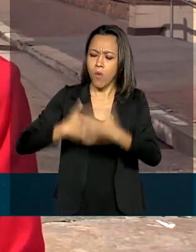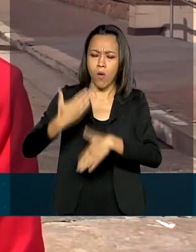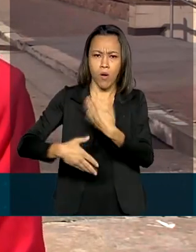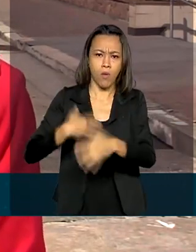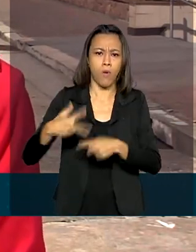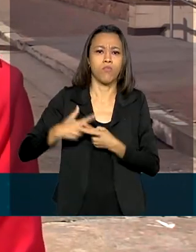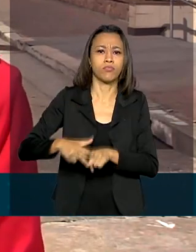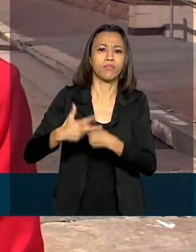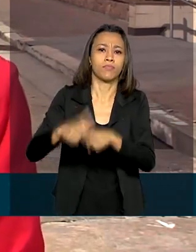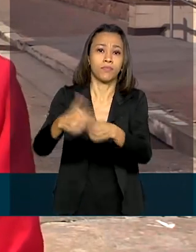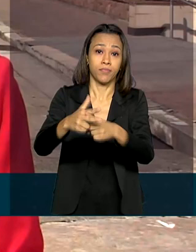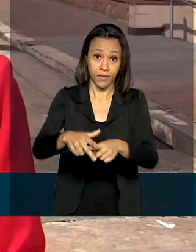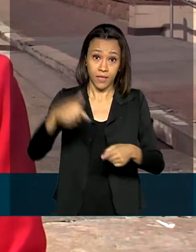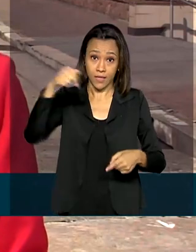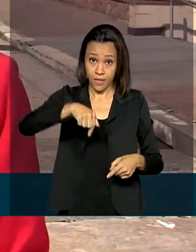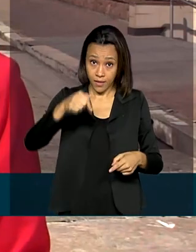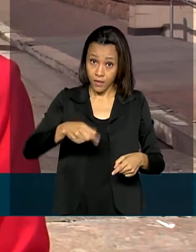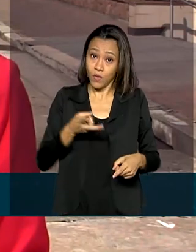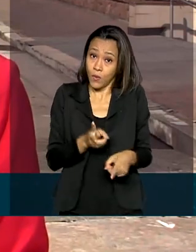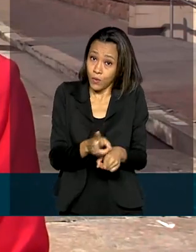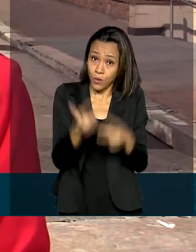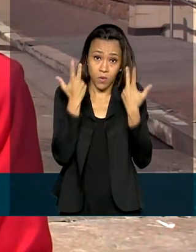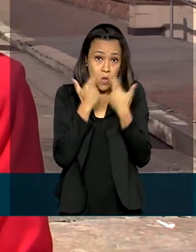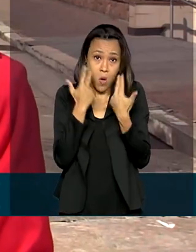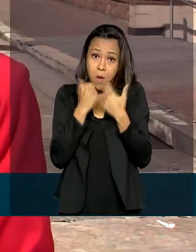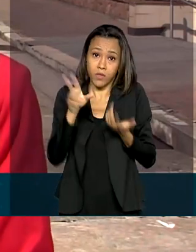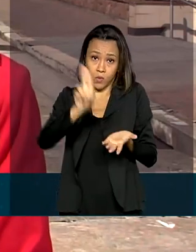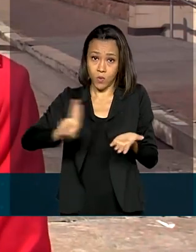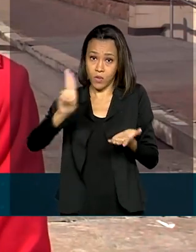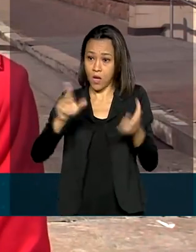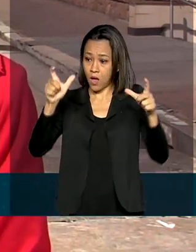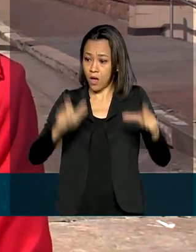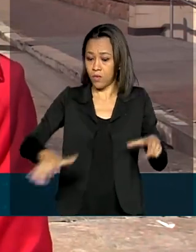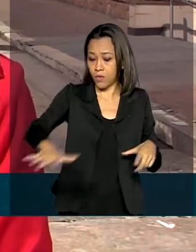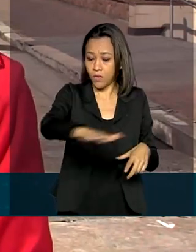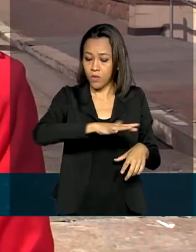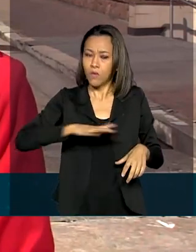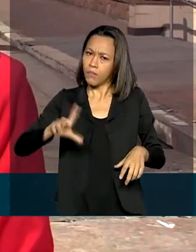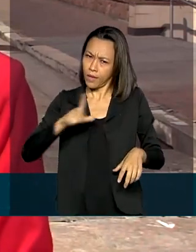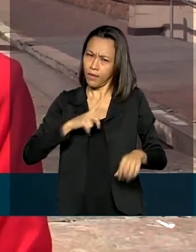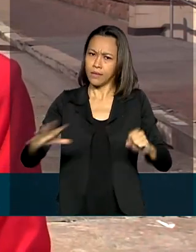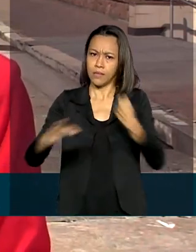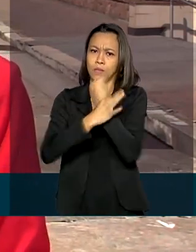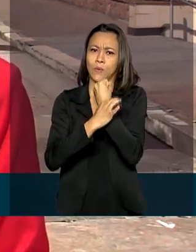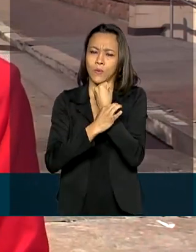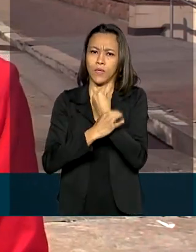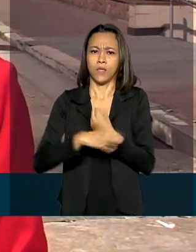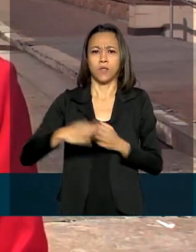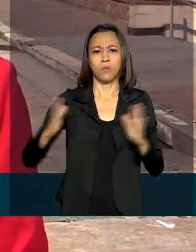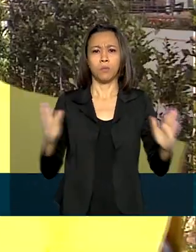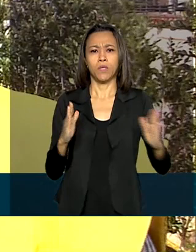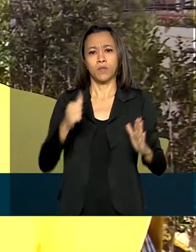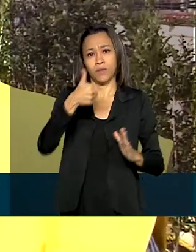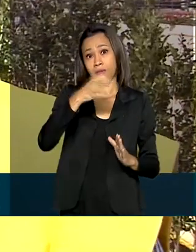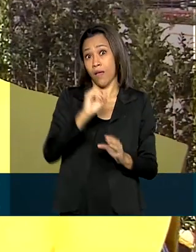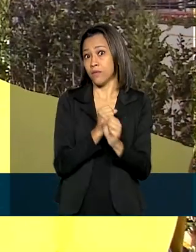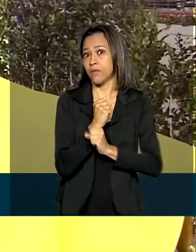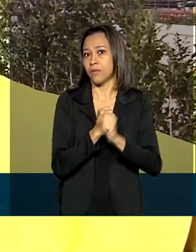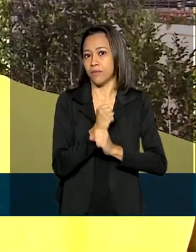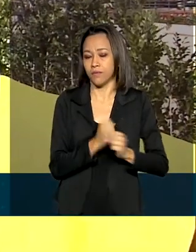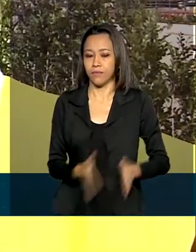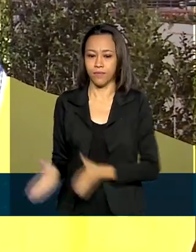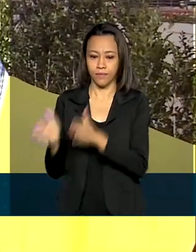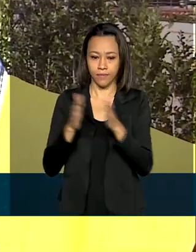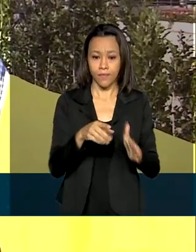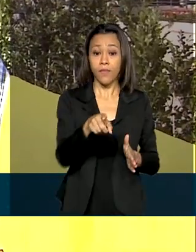para que o aeroporto siga operando normalmente, principalmente em questão de segurança, pelos próximos 10 anos. Essa obra estava